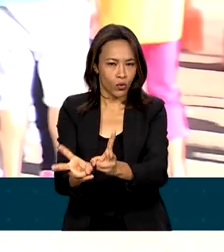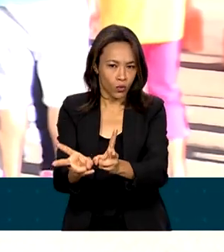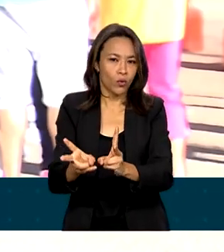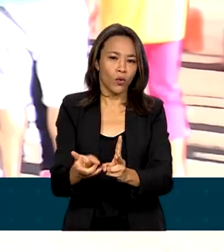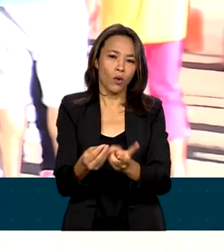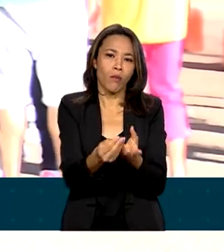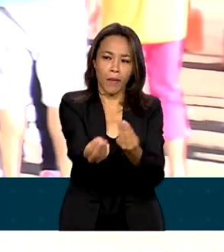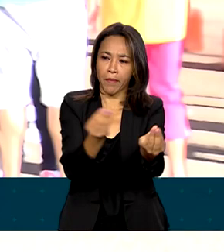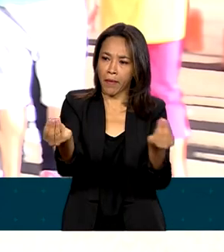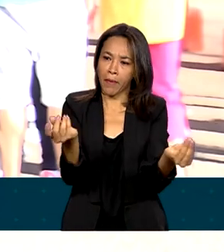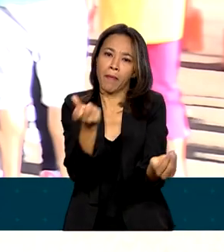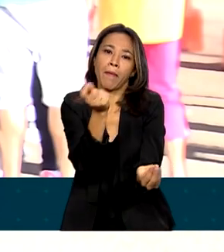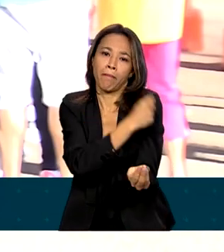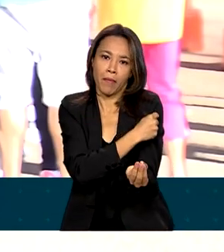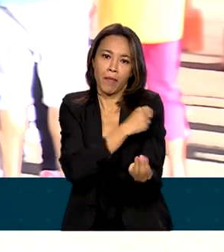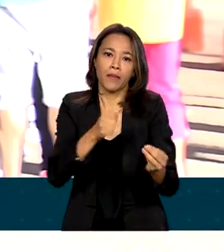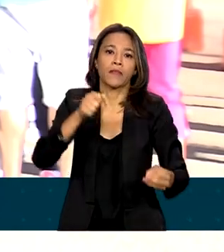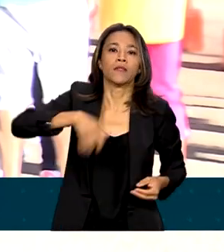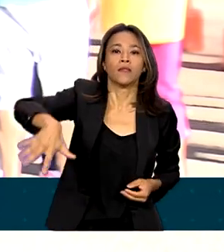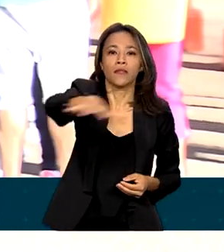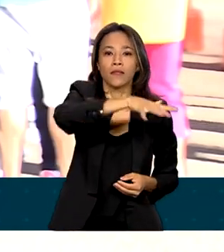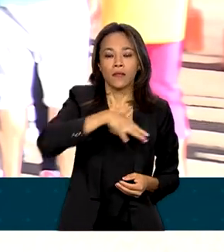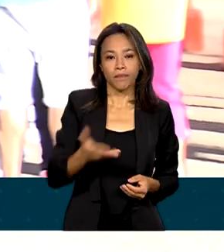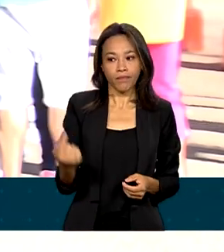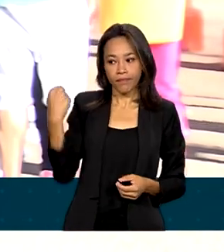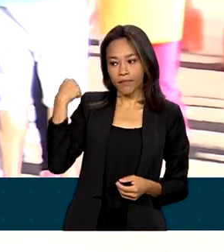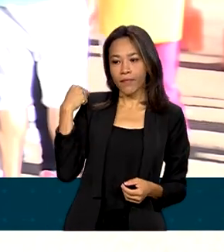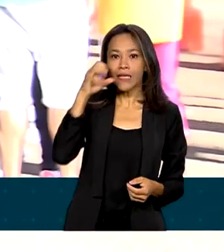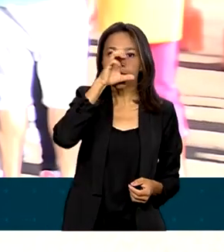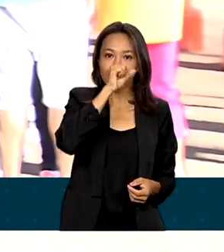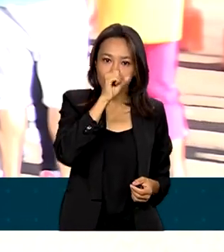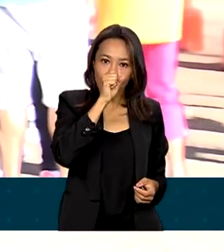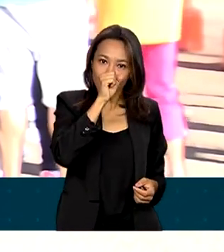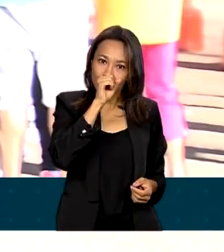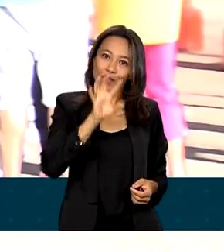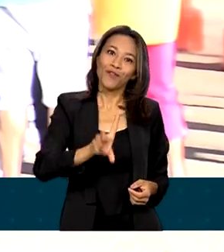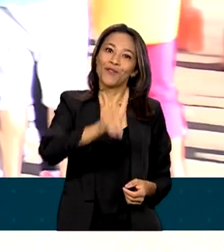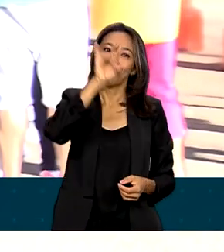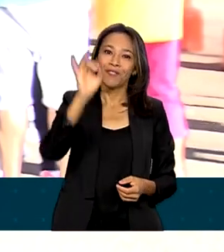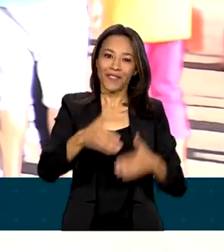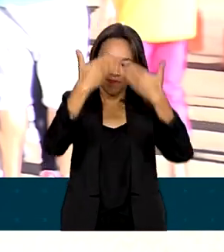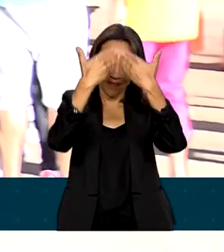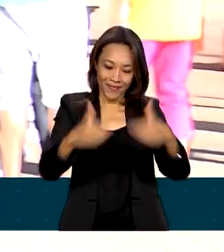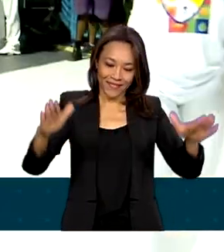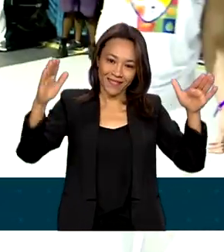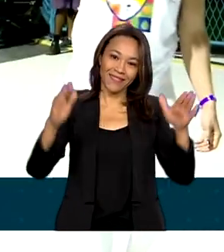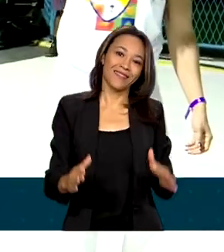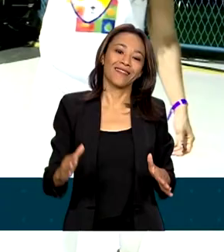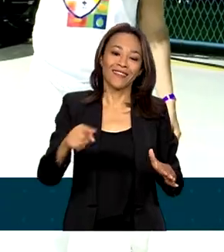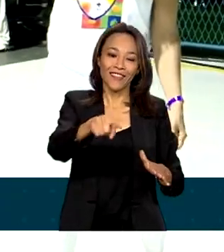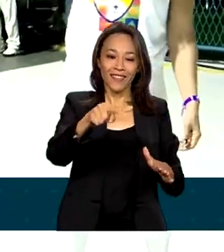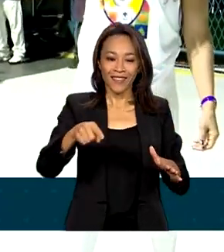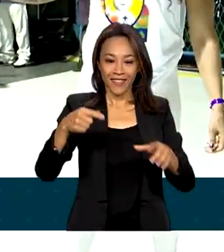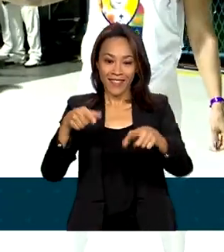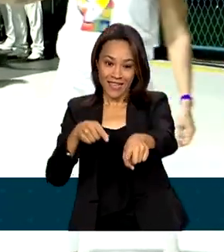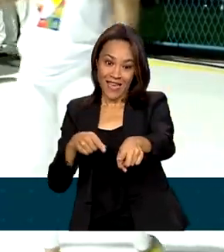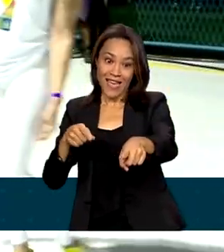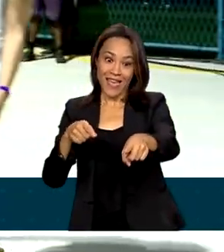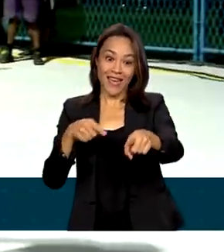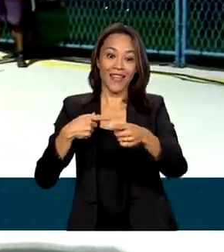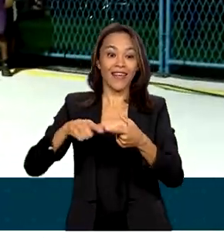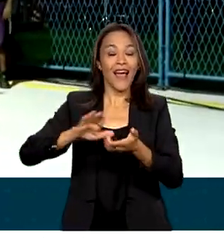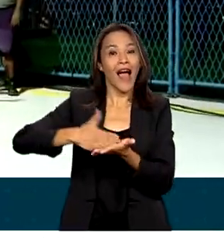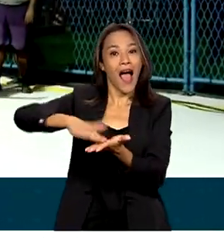população em geral. Em Natália, no sábado, o maior símbolo da vacinação no Brasil, o Zé Gotinha abriu o desfile das escolas